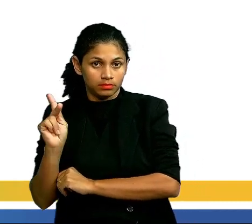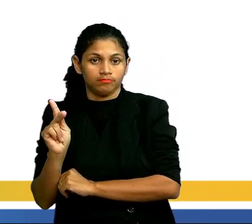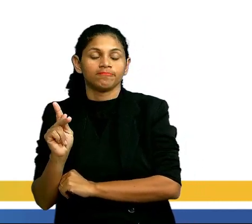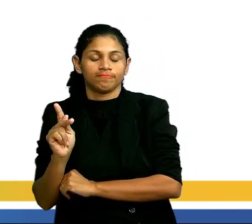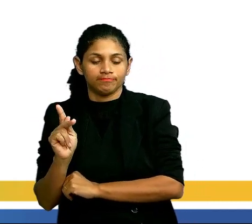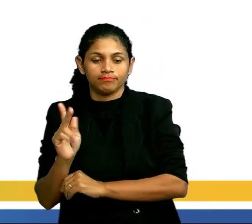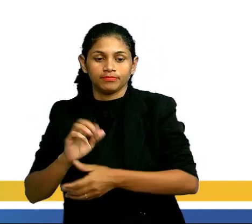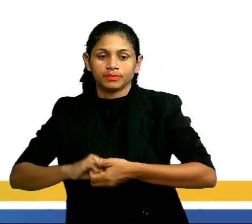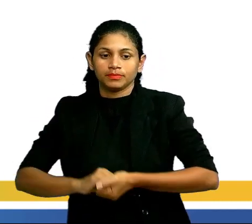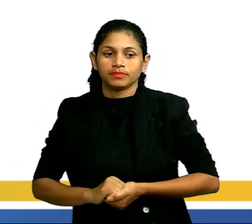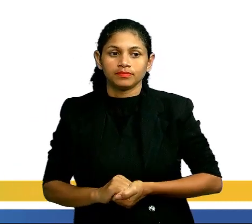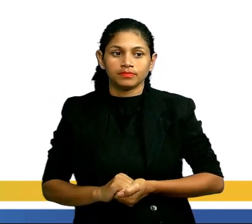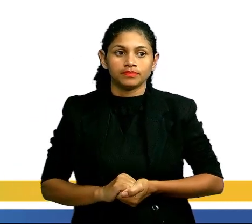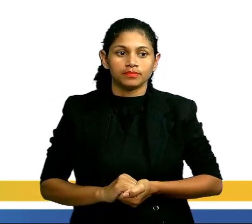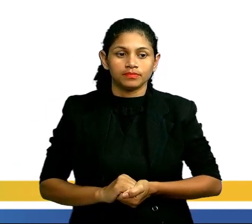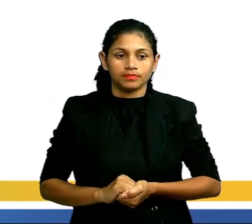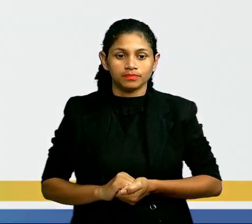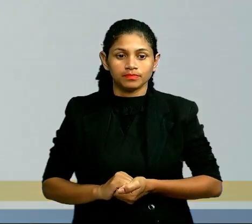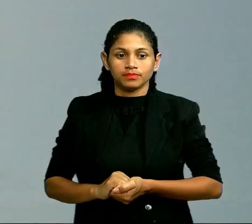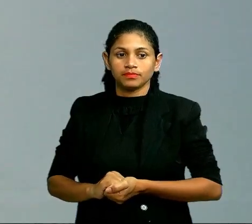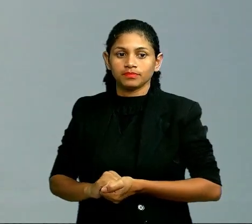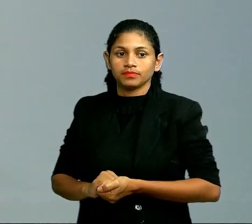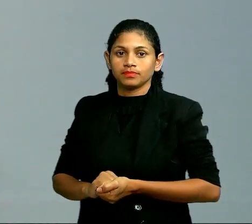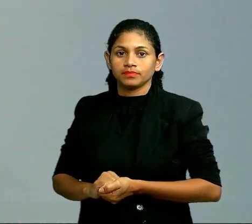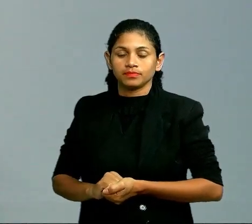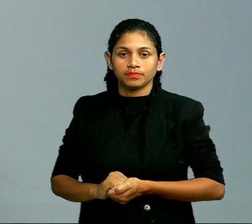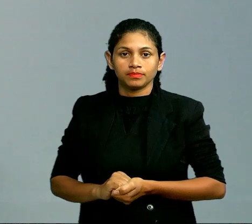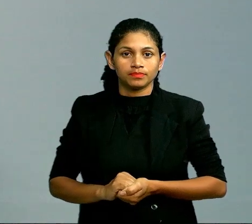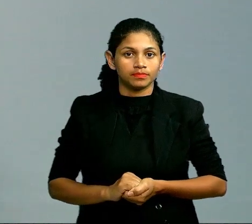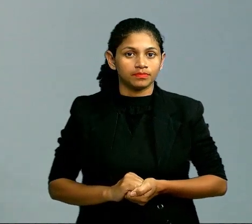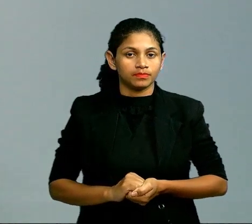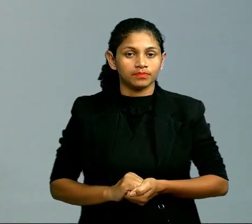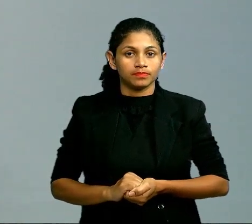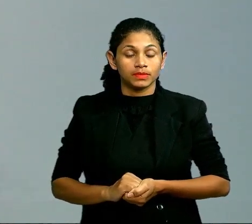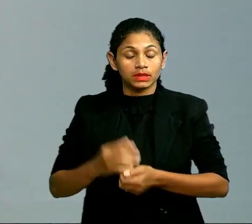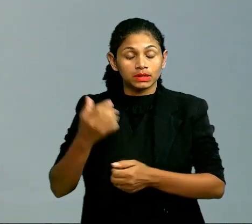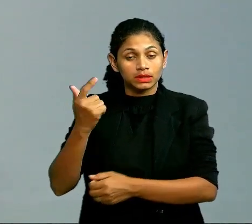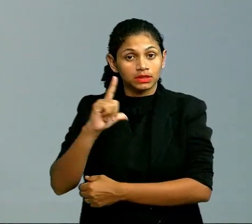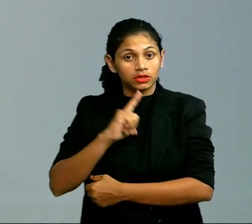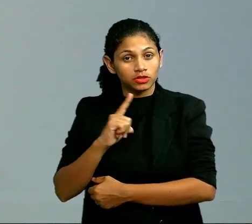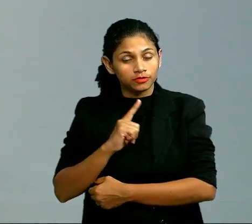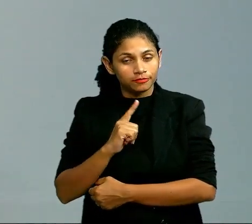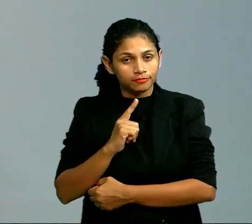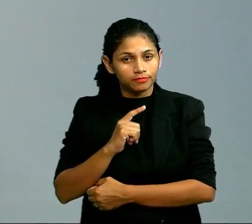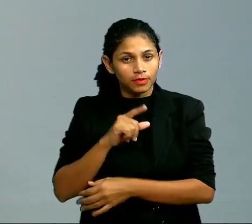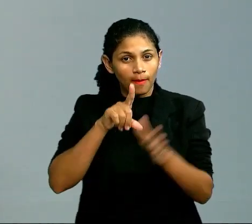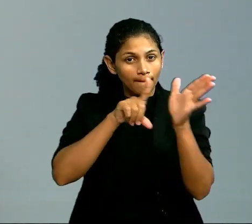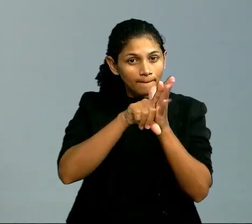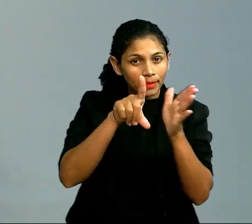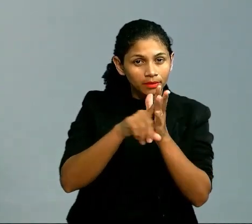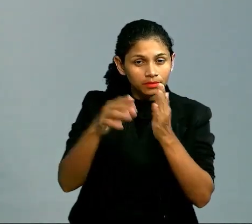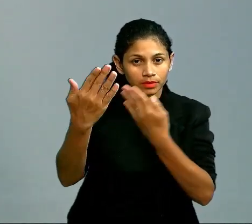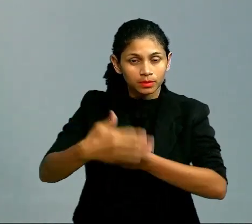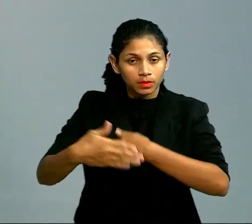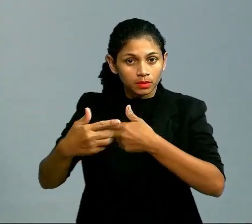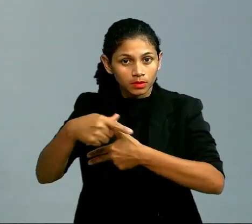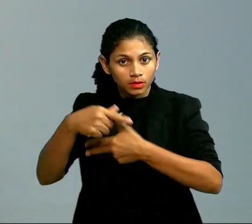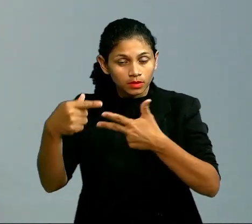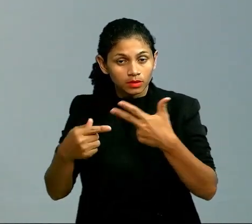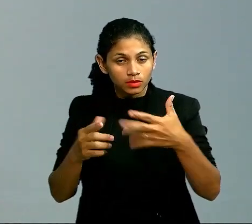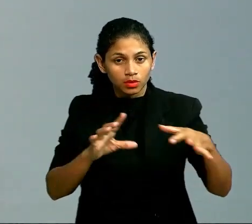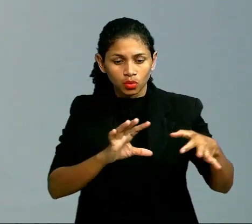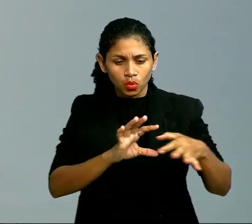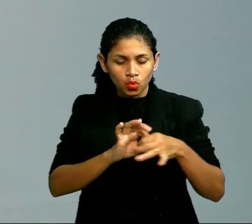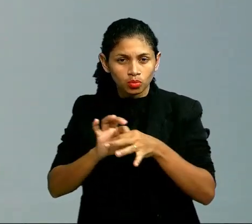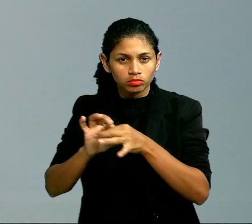de fracionamento e craqueamento? Pessoal, se vier uma questão de petróleo na prova do Enem e o contexto